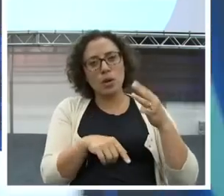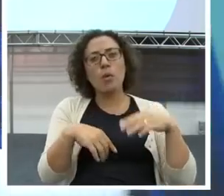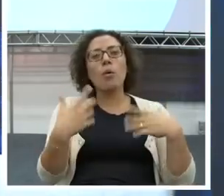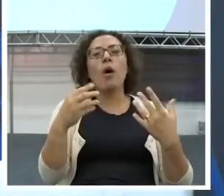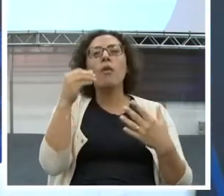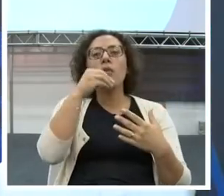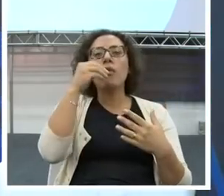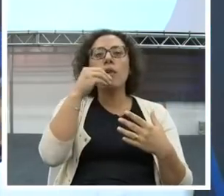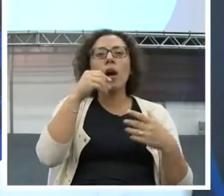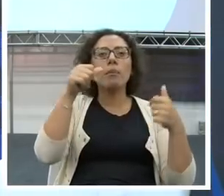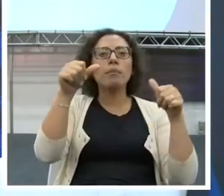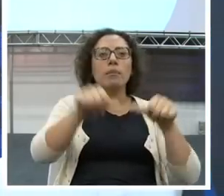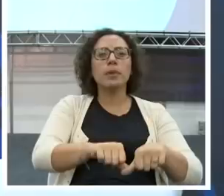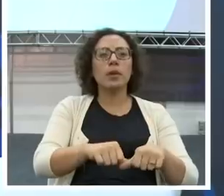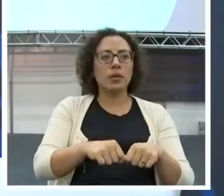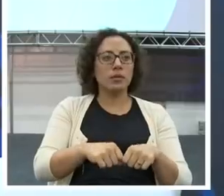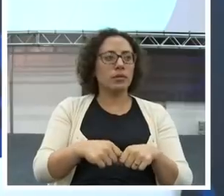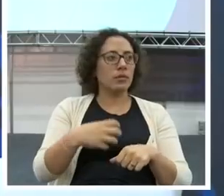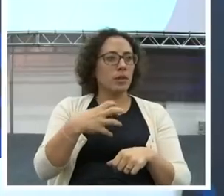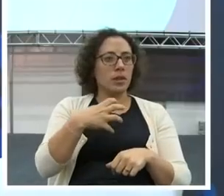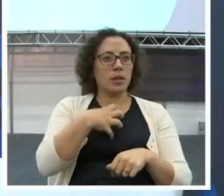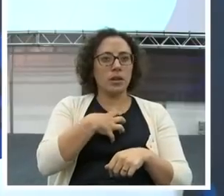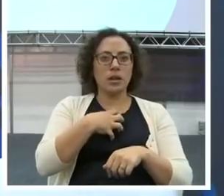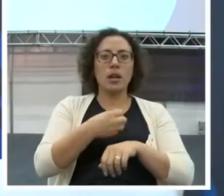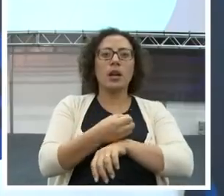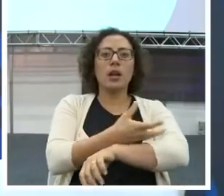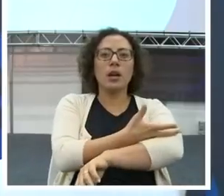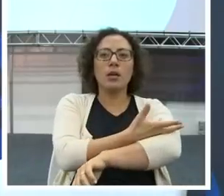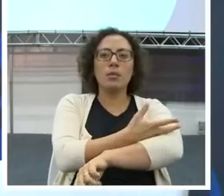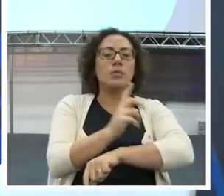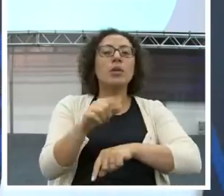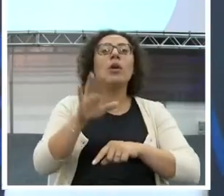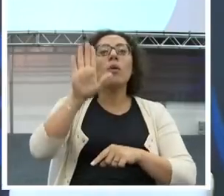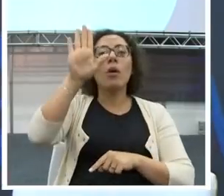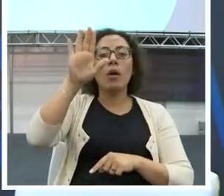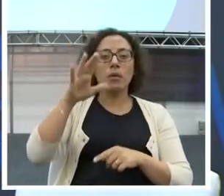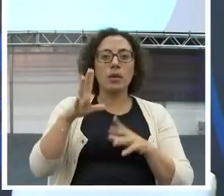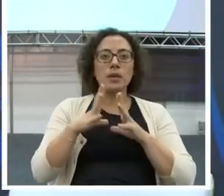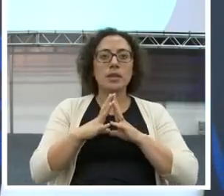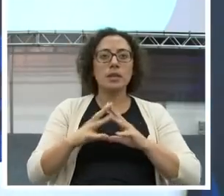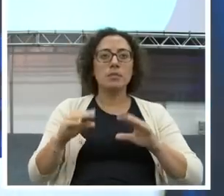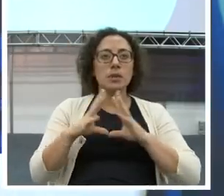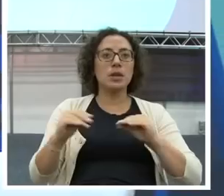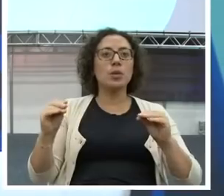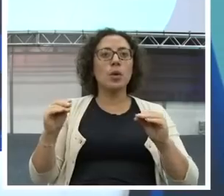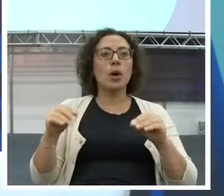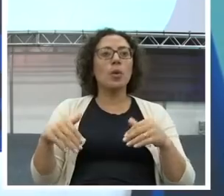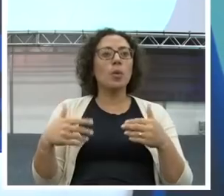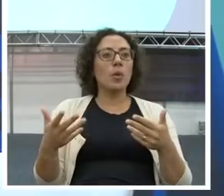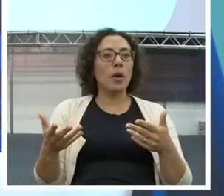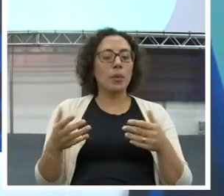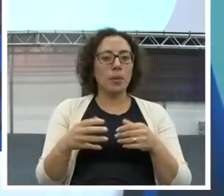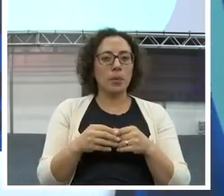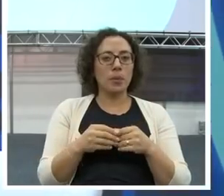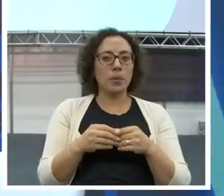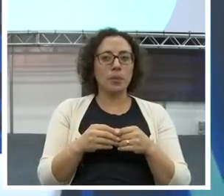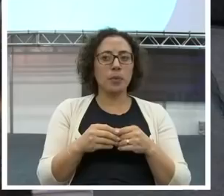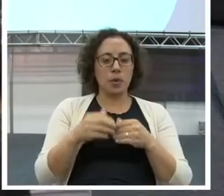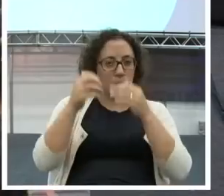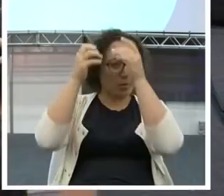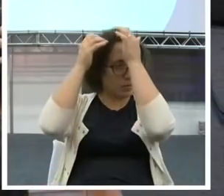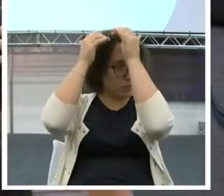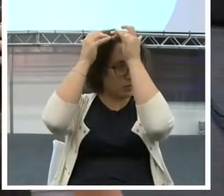Qual? Quem acha o emocional, levanta a mão. Quem acha o espiritual, fraco. Quem acha o